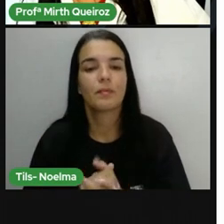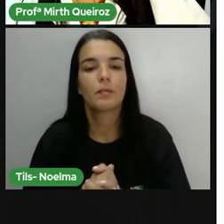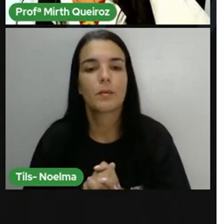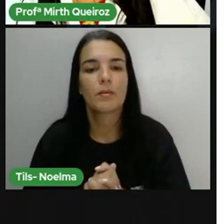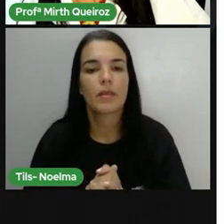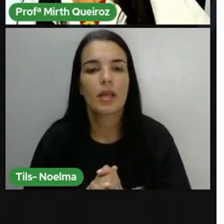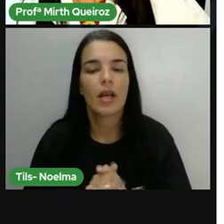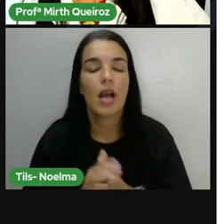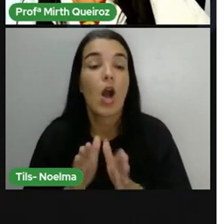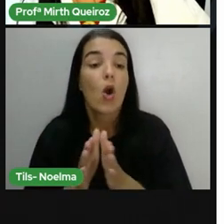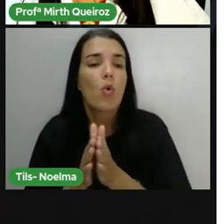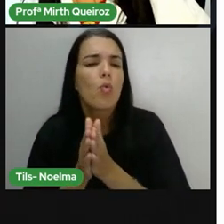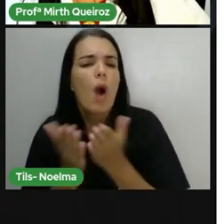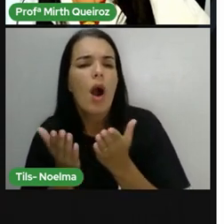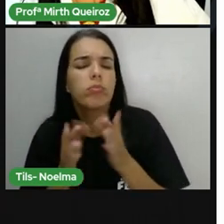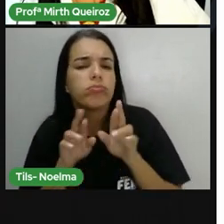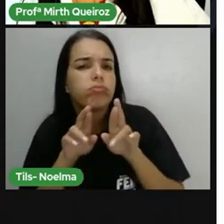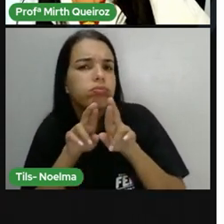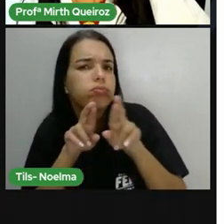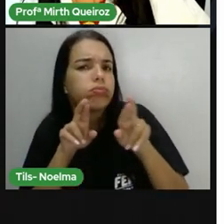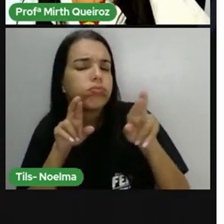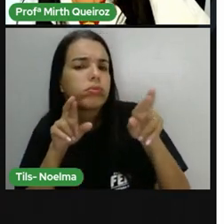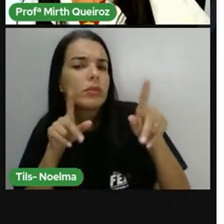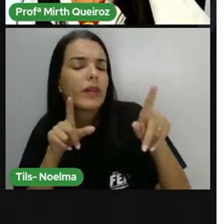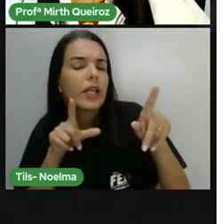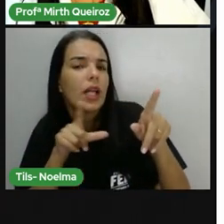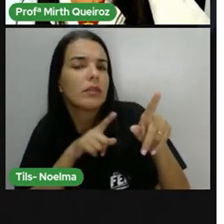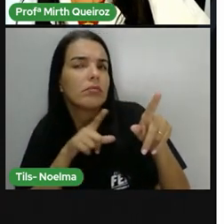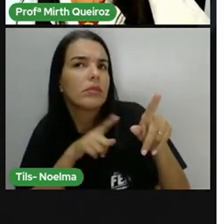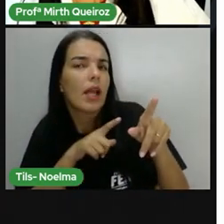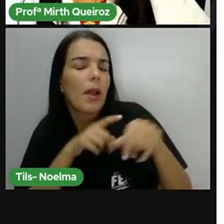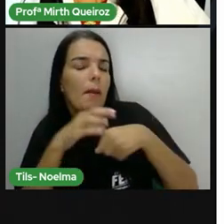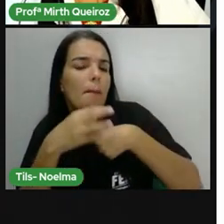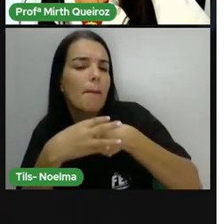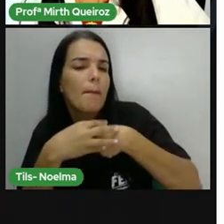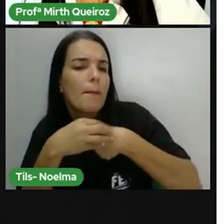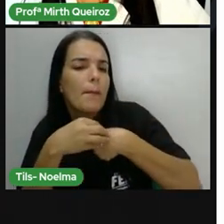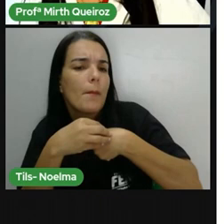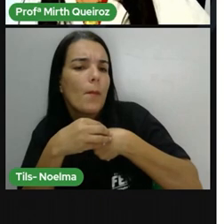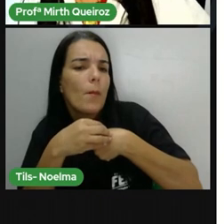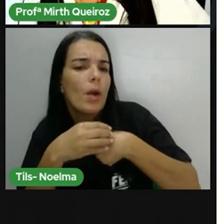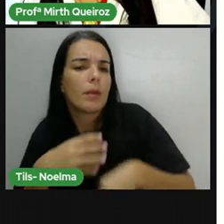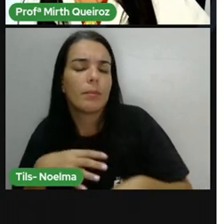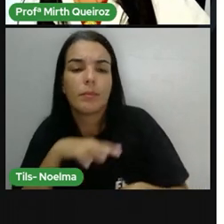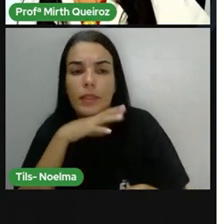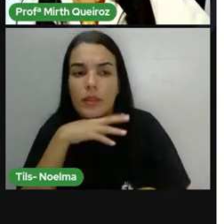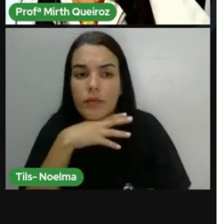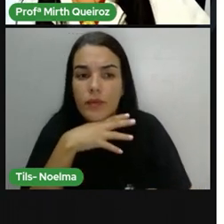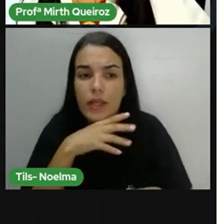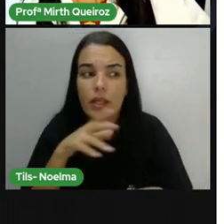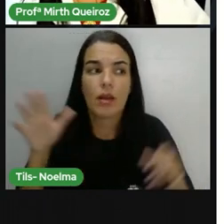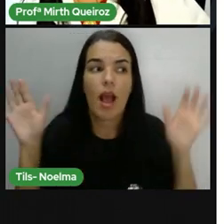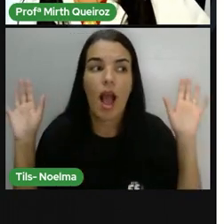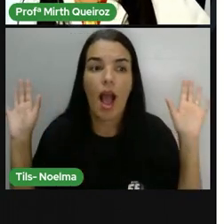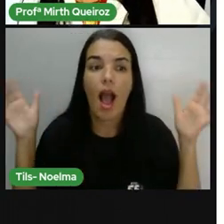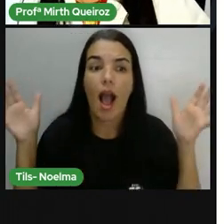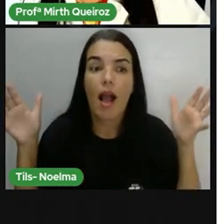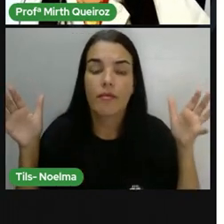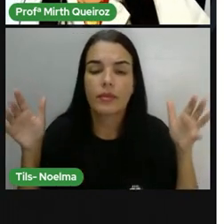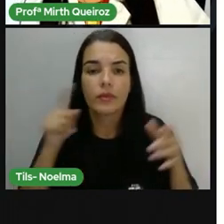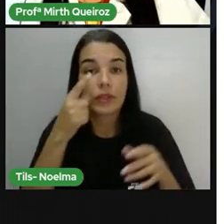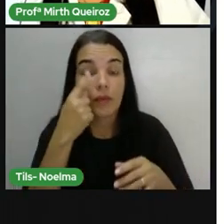Qual a diferença entre o número de espécies de mamíferos e de aves? Quando a gente fala qual a diferença,